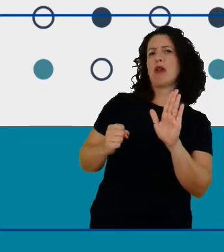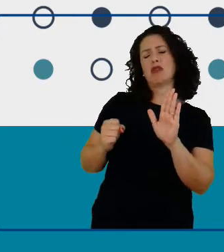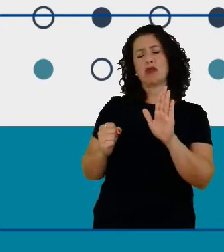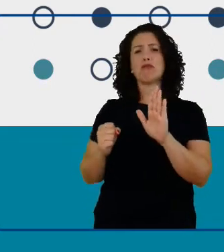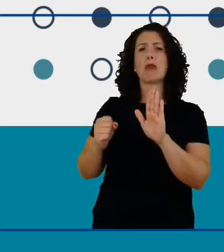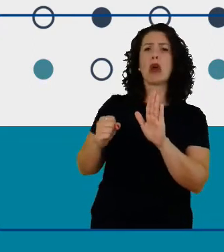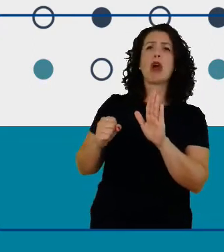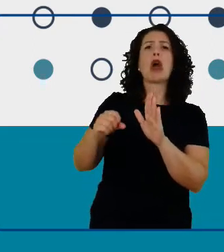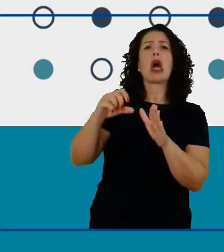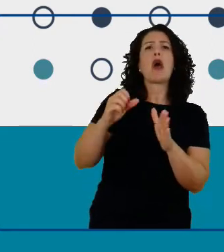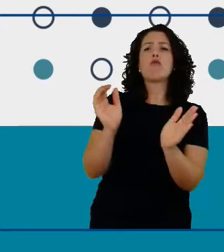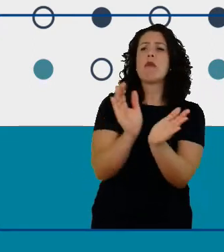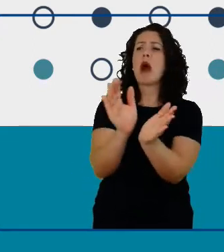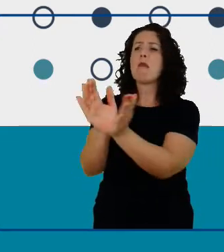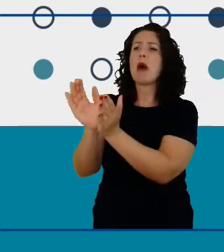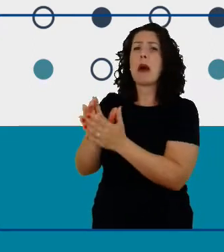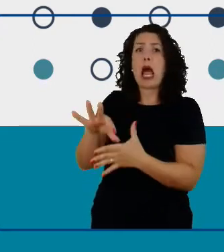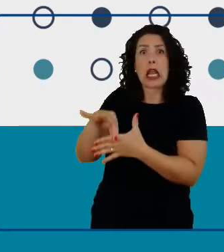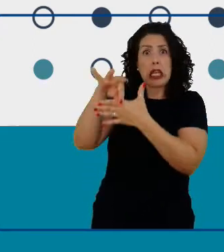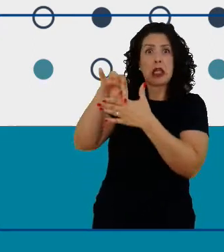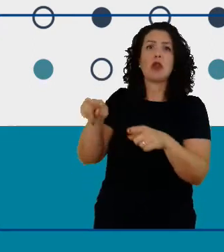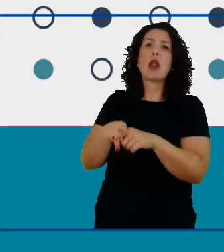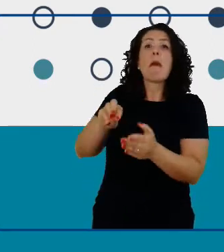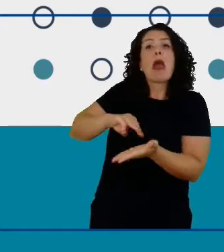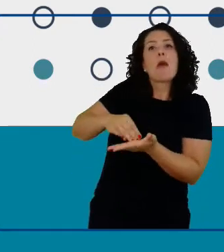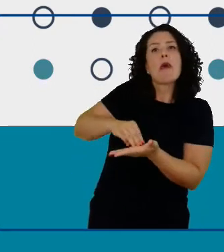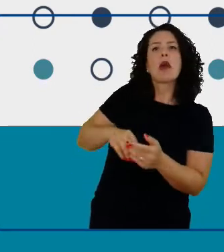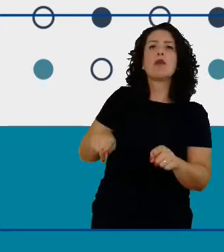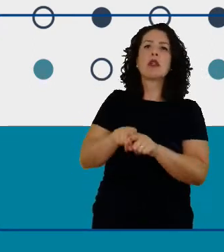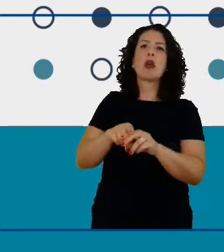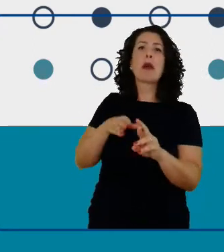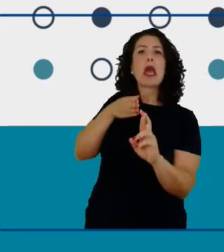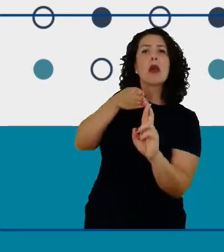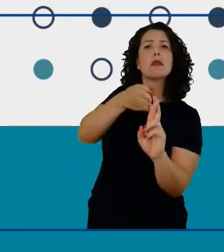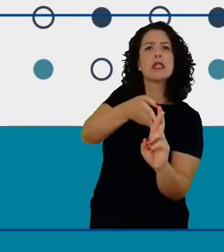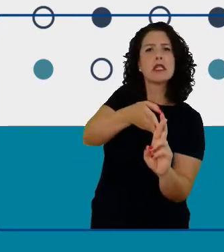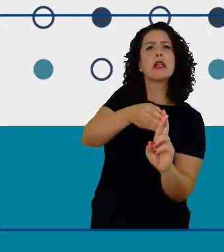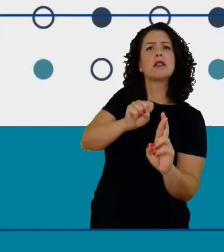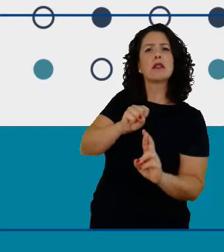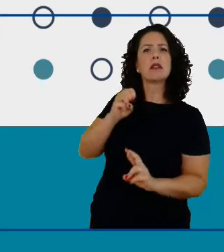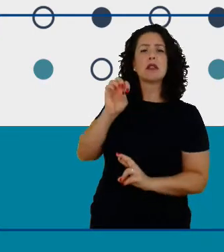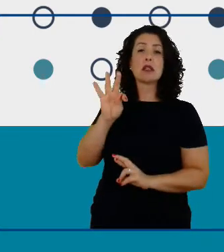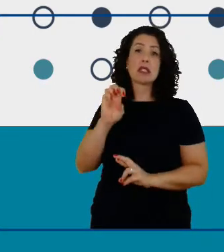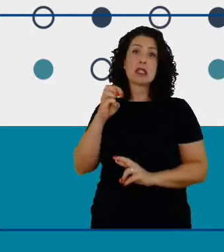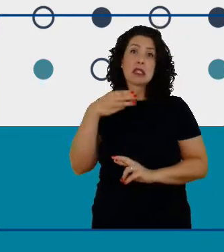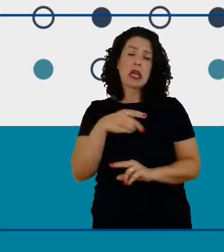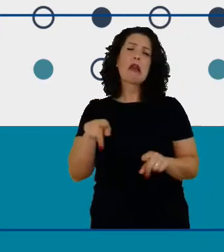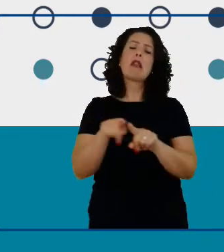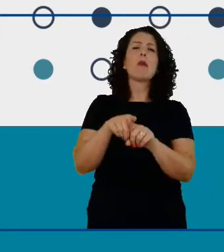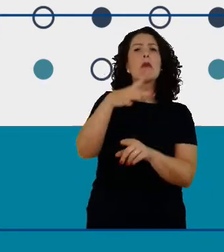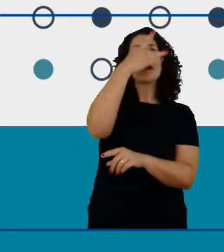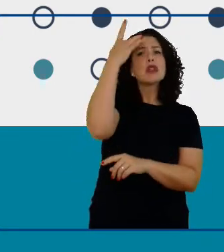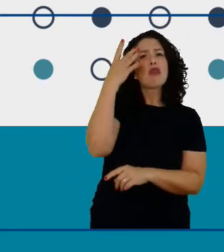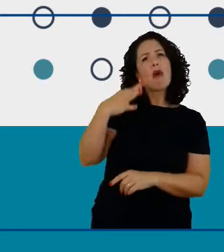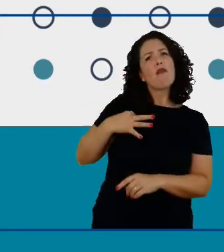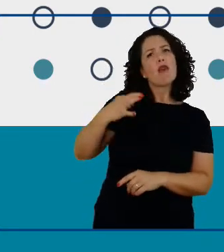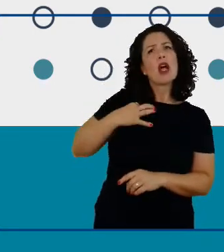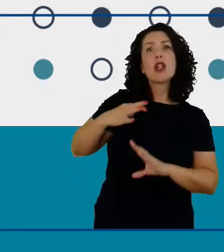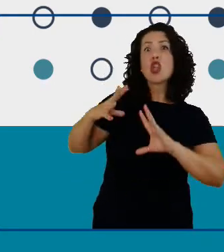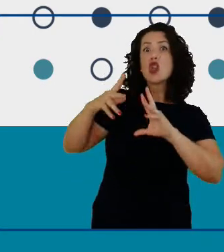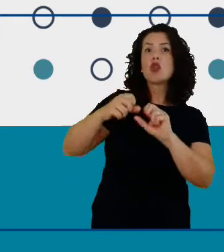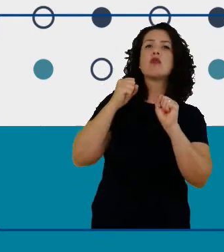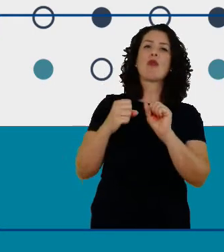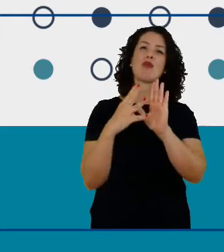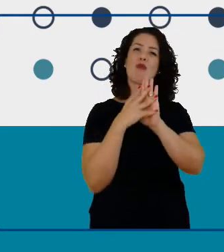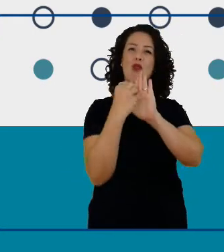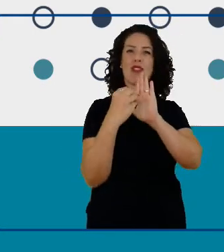clube os membros do clube os embaixadores STEM os voluntários podem ser todos eles podem ser modelos